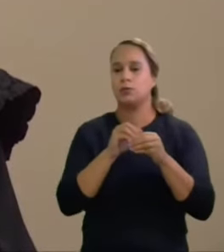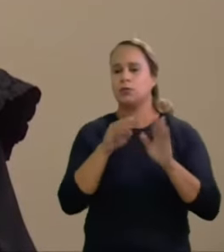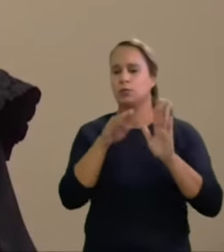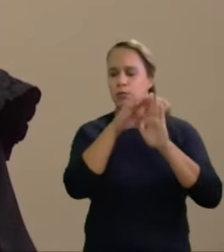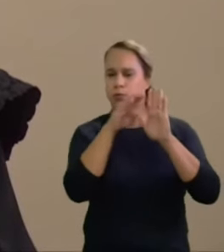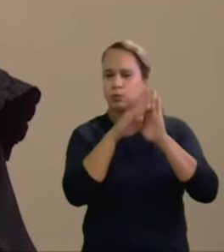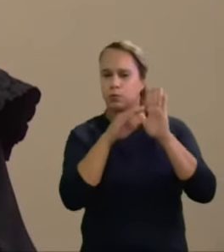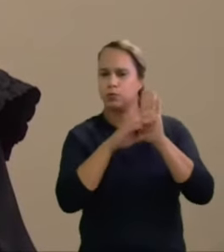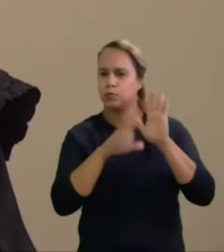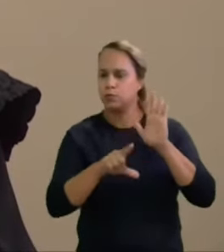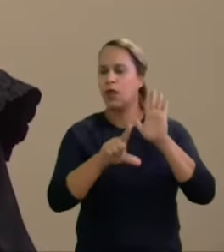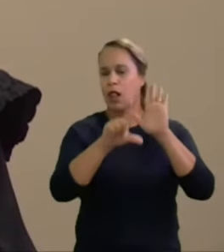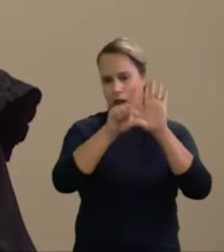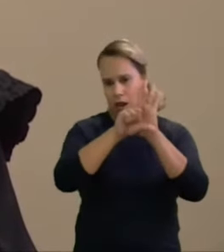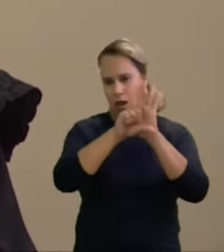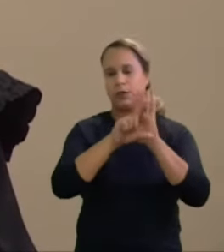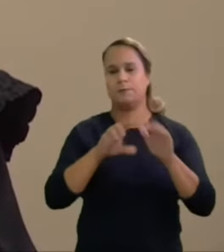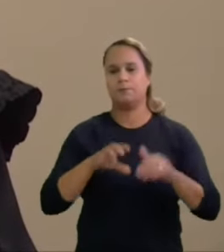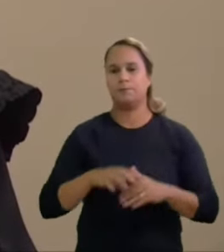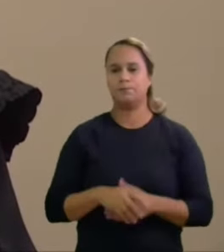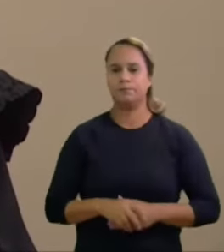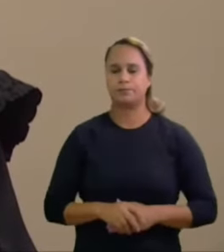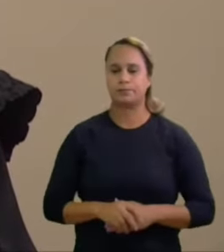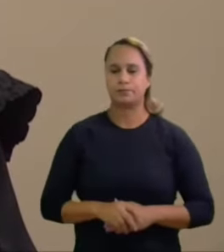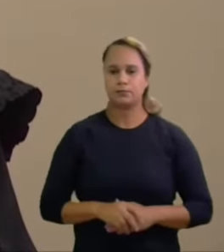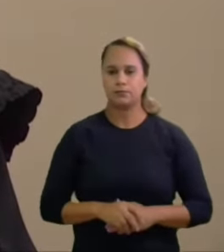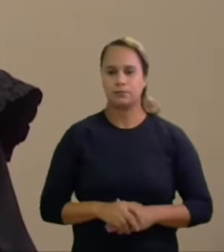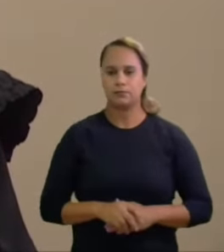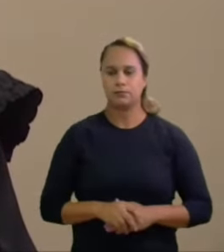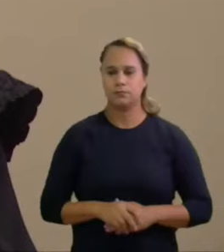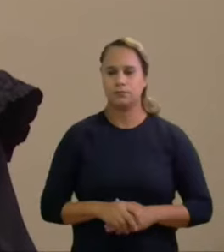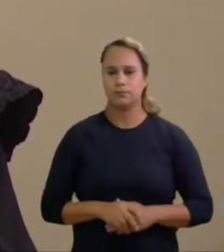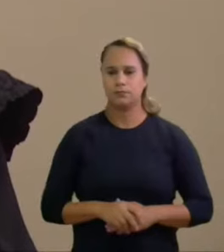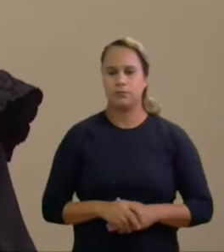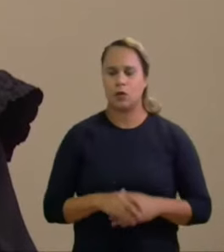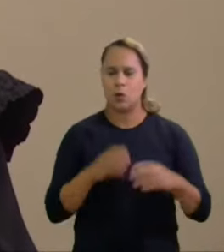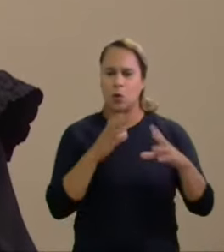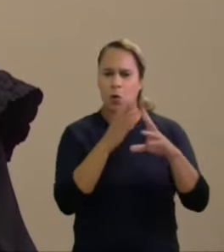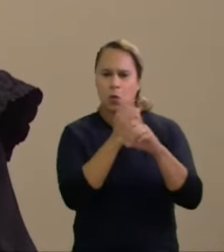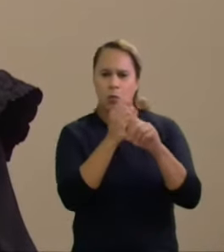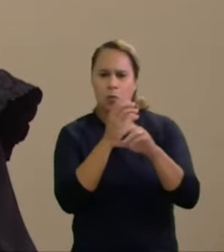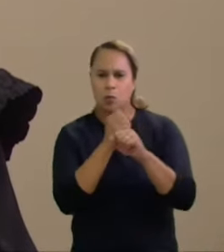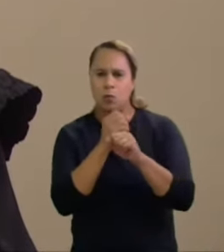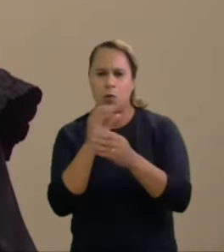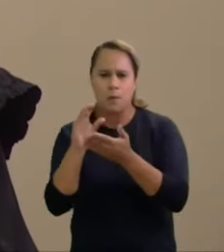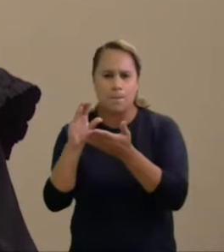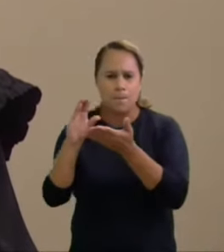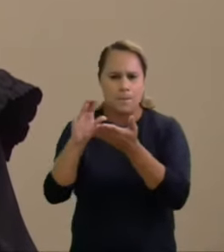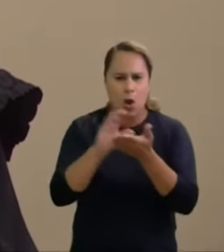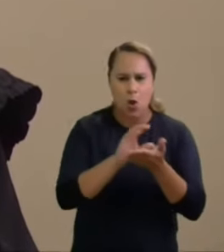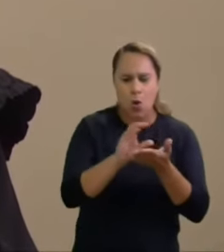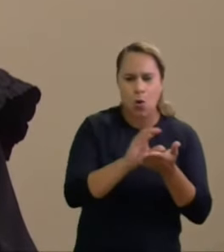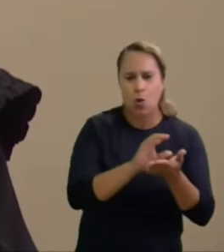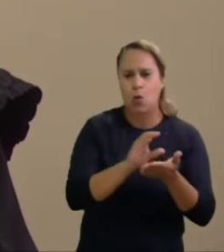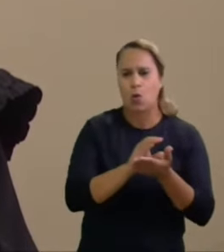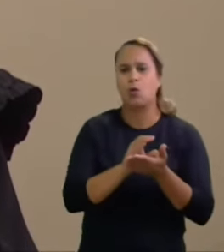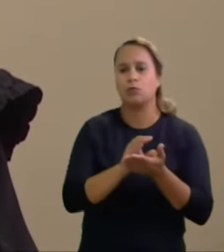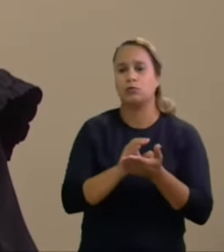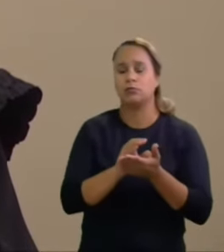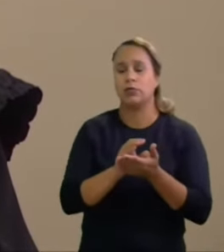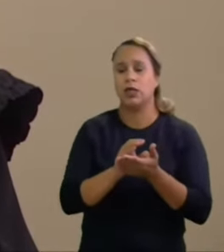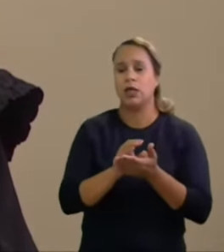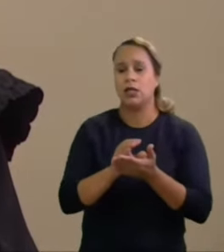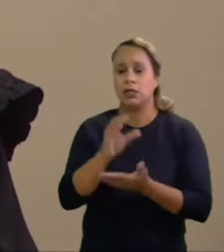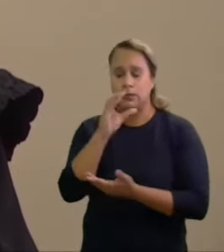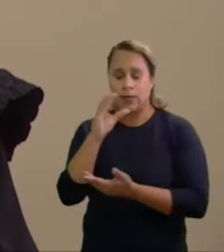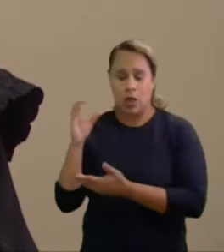constata-se que não houve aporte legal de recursos nas contas eleitorais dos investigados e todas as verbas utilizadas